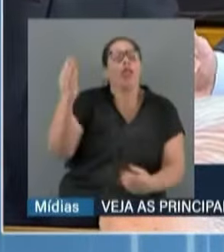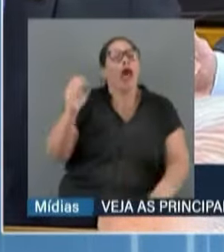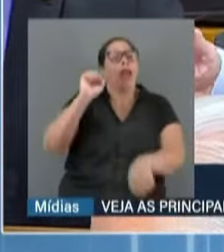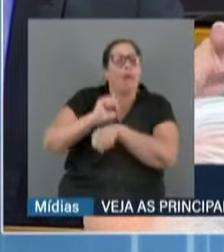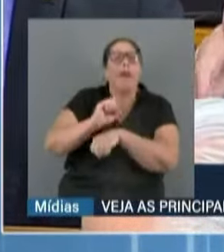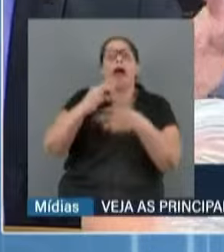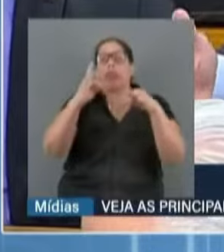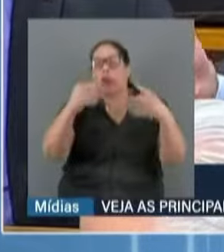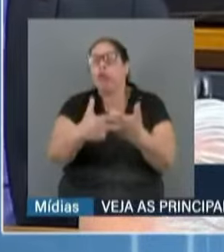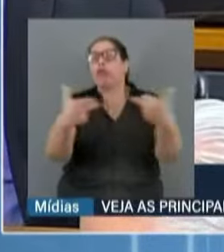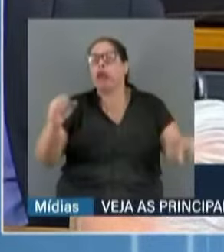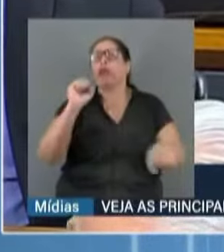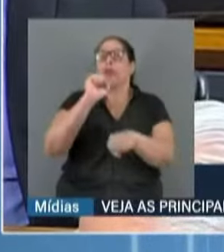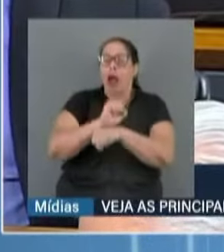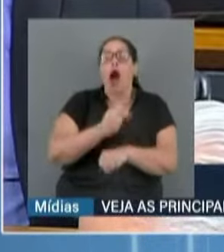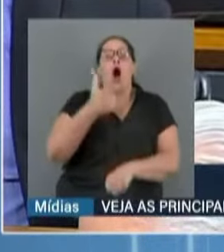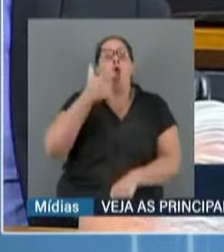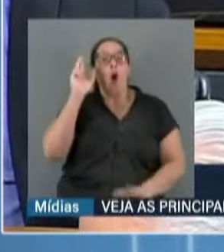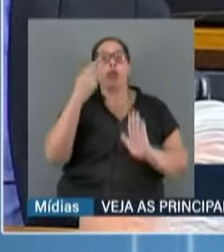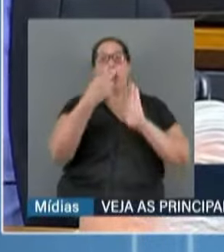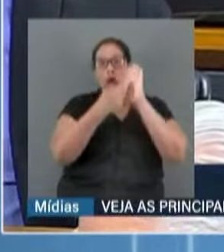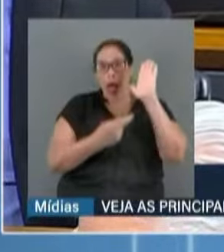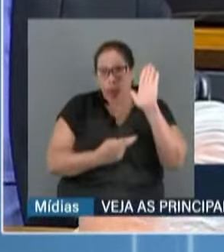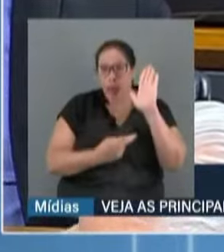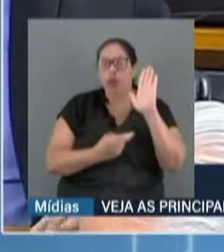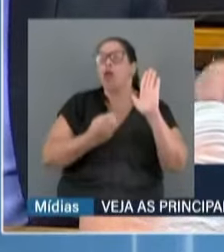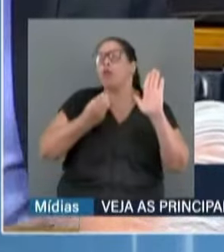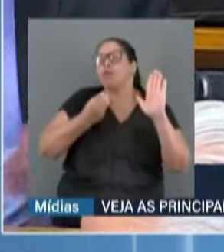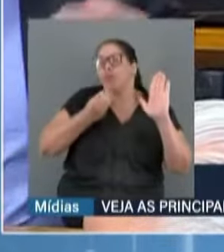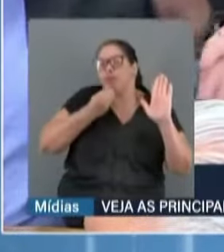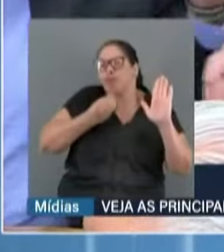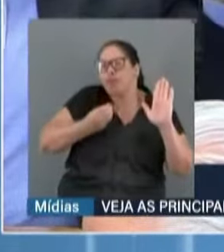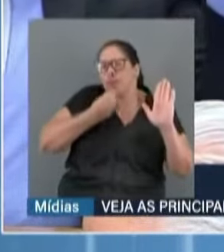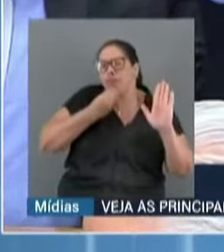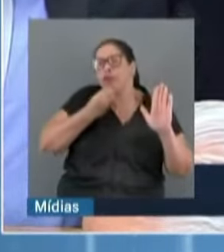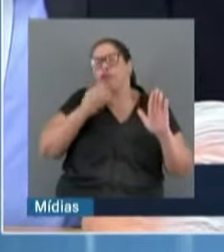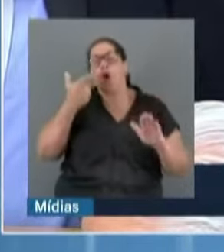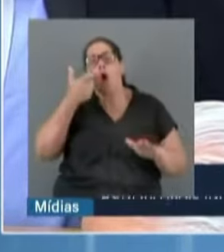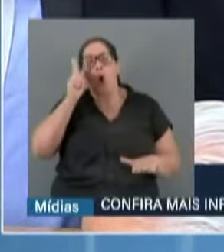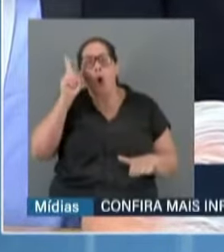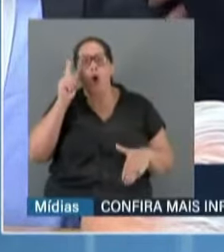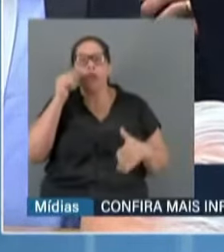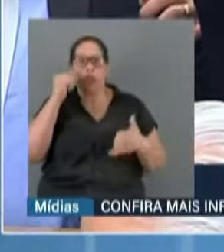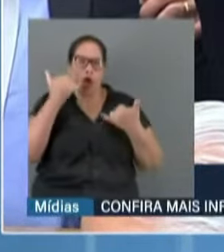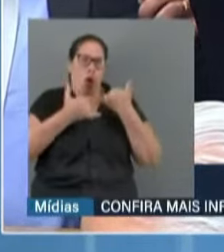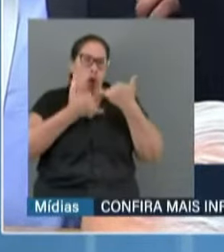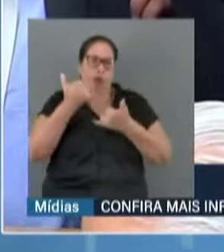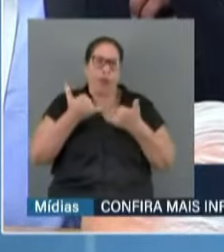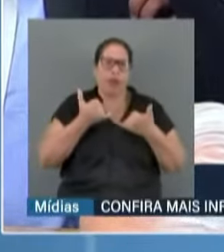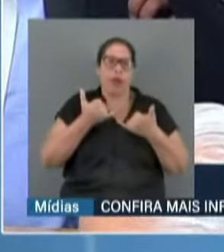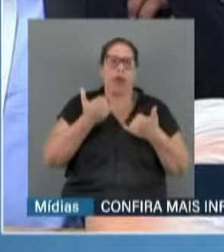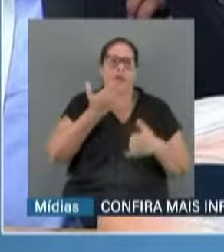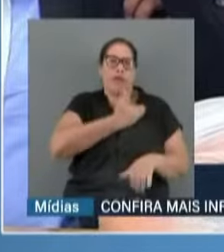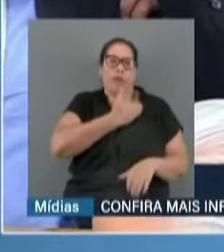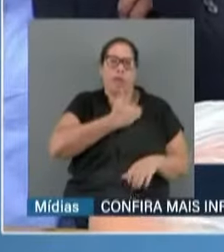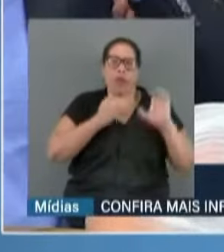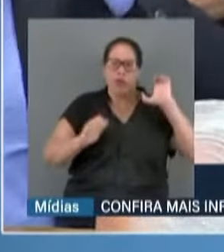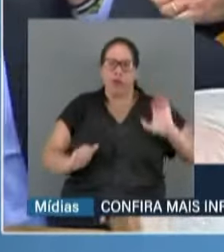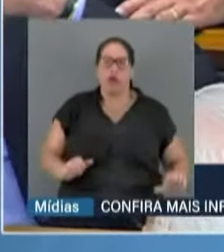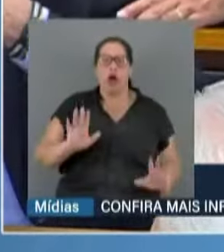STF e sociedade. E aí eu acho que a grande aposta do presidente Lula está nessa